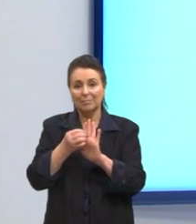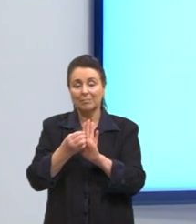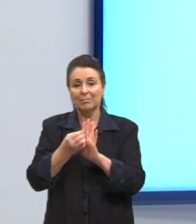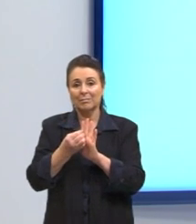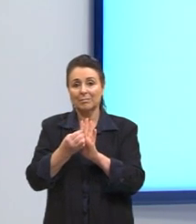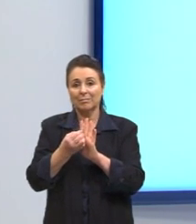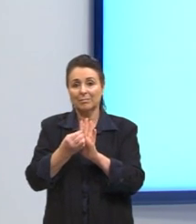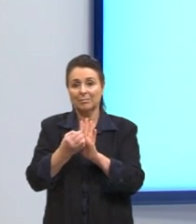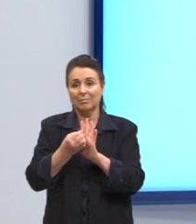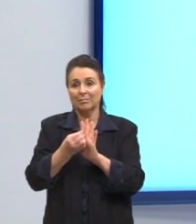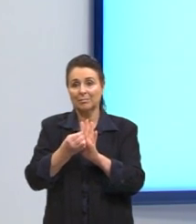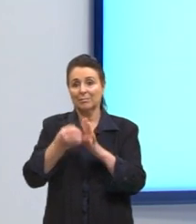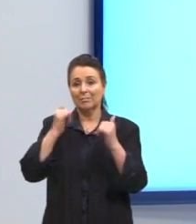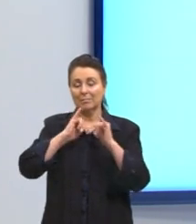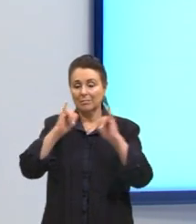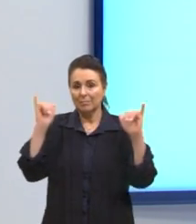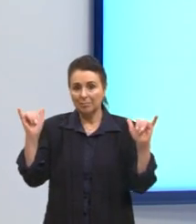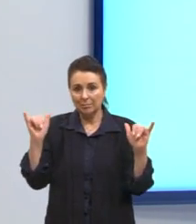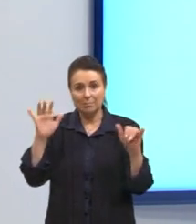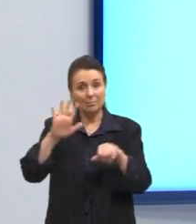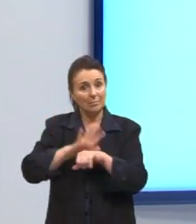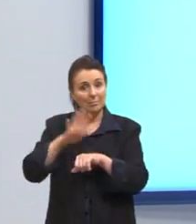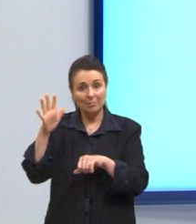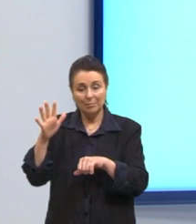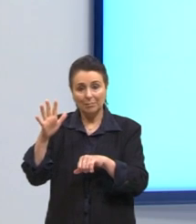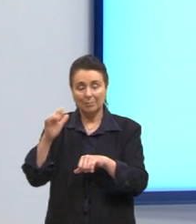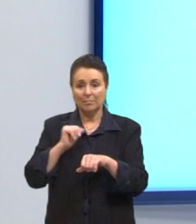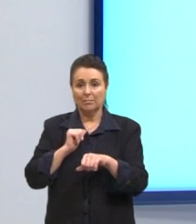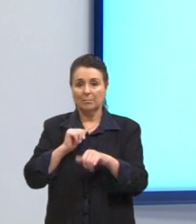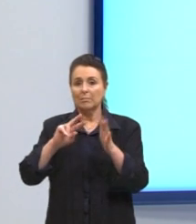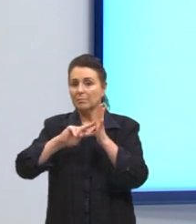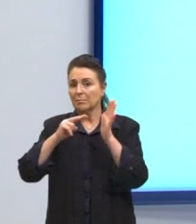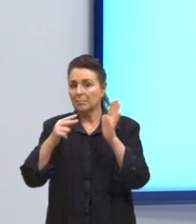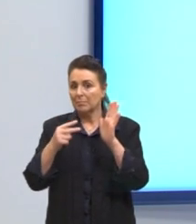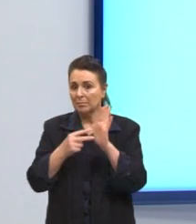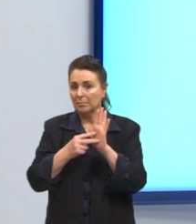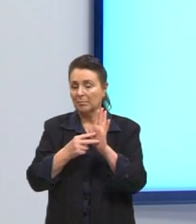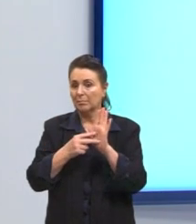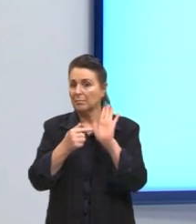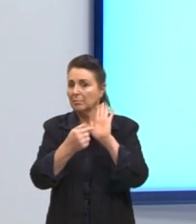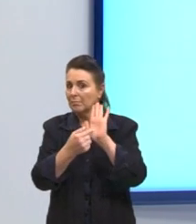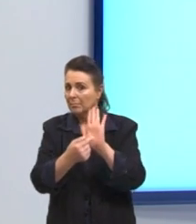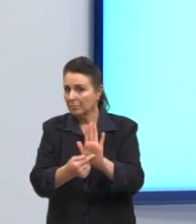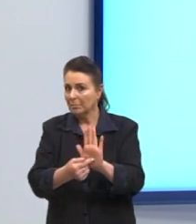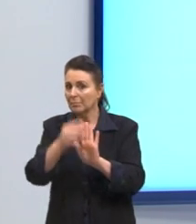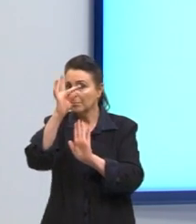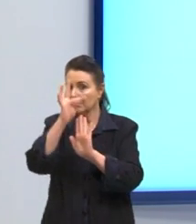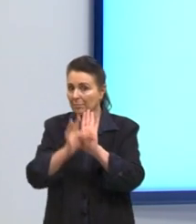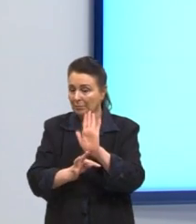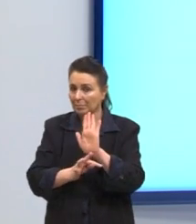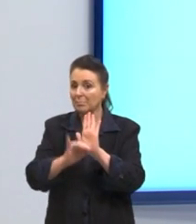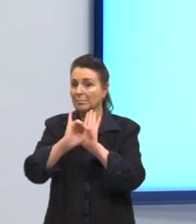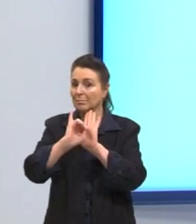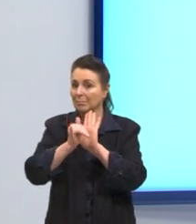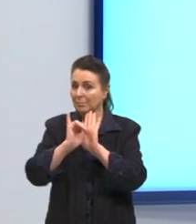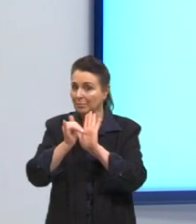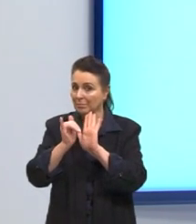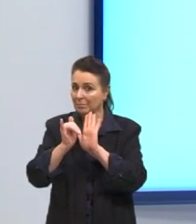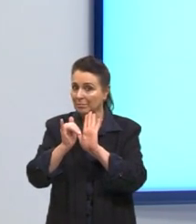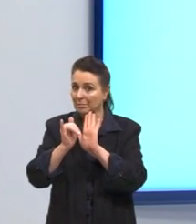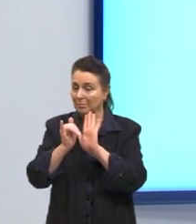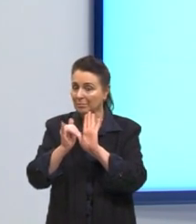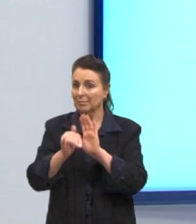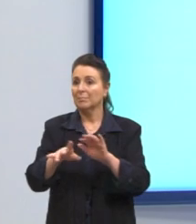extra. Além desse significado original dele, onde ele aparece mais comumente? No texto narrativo. E por último aqui,